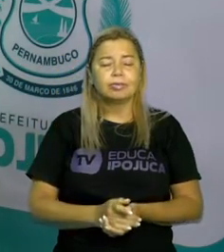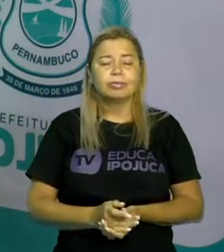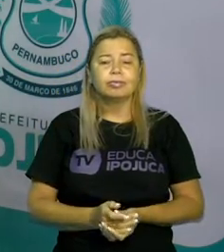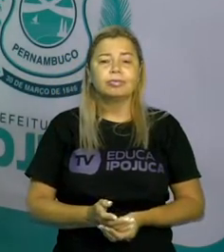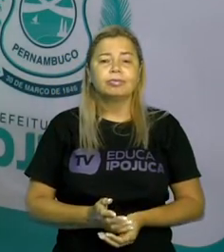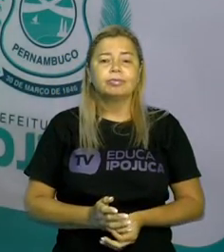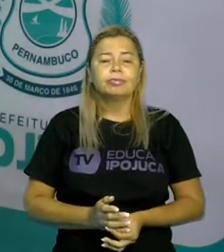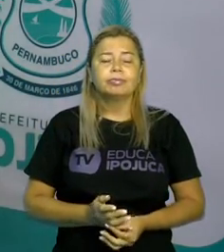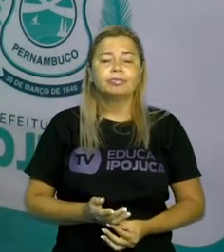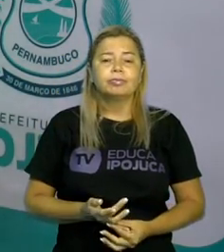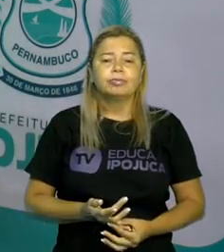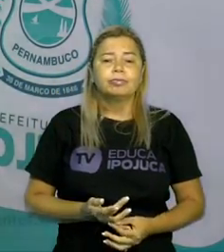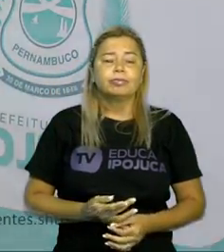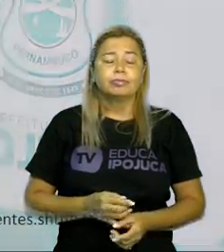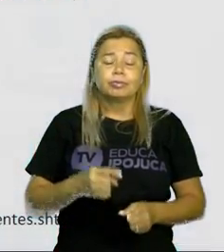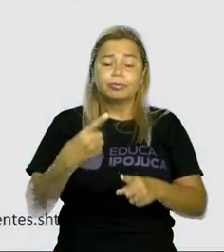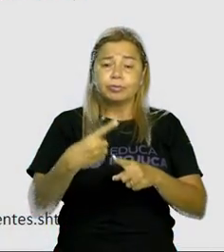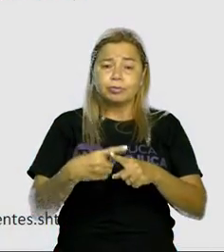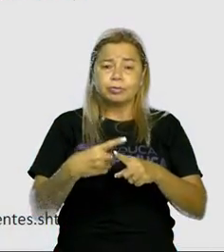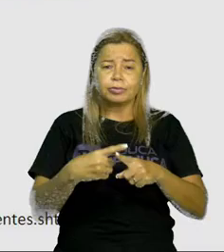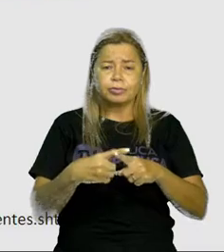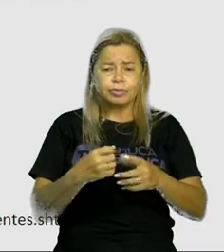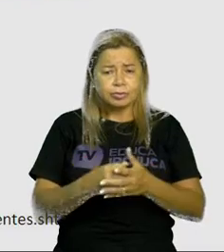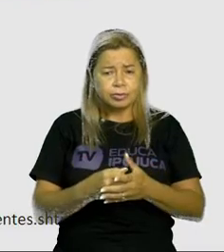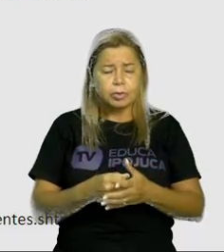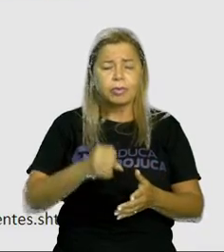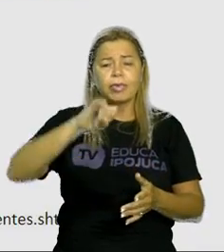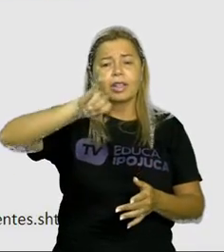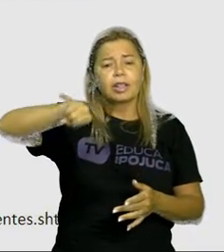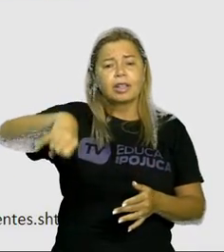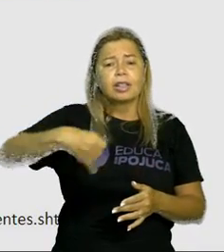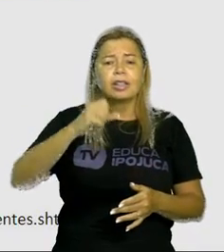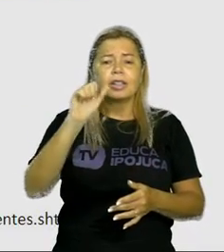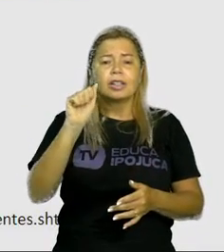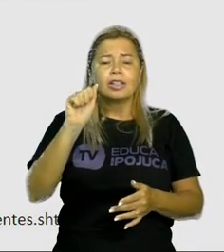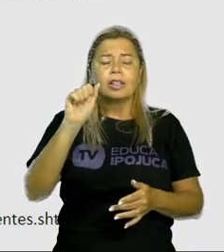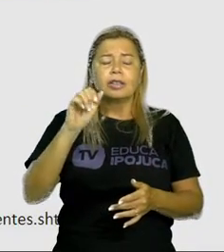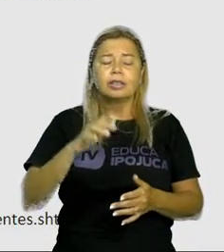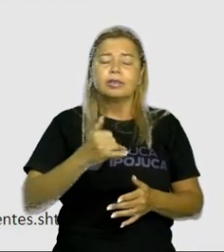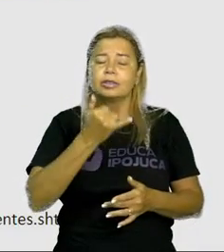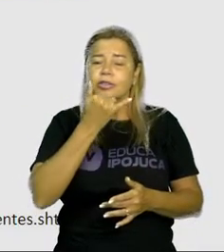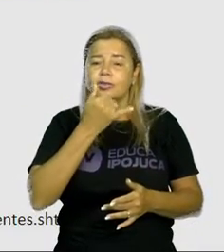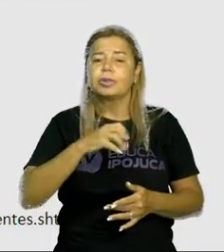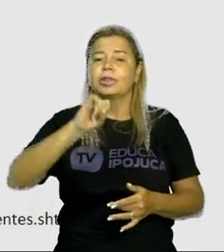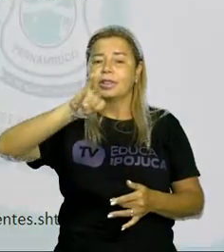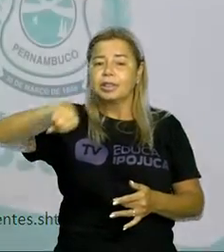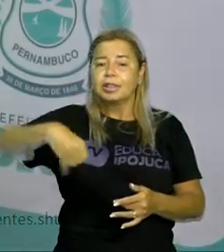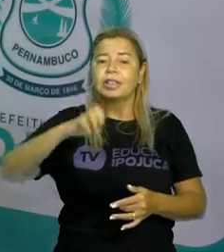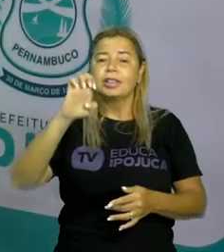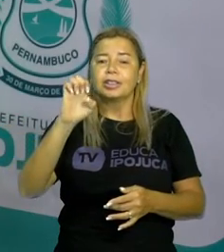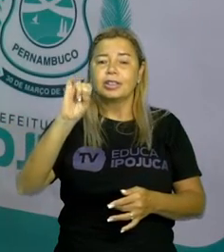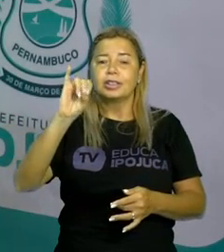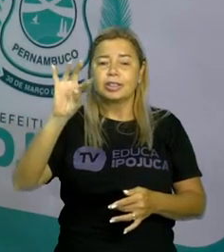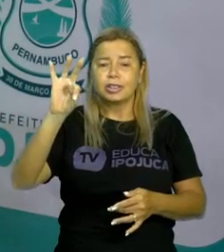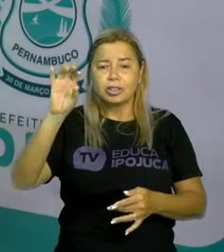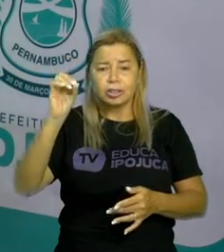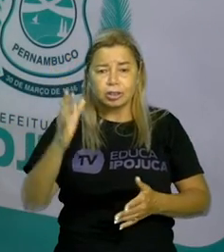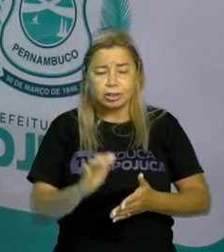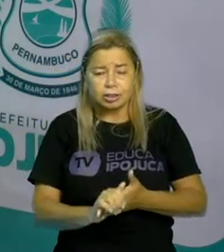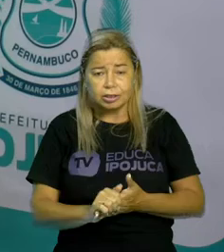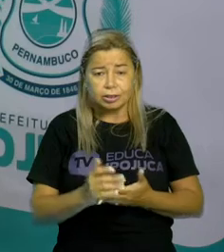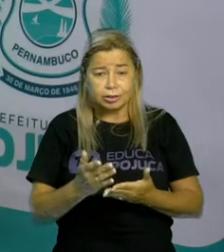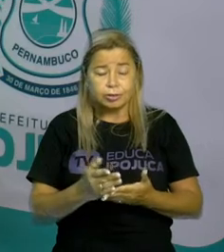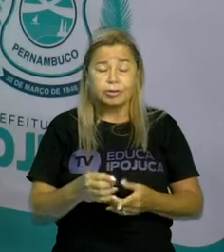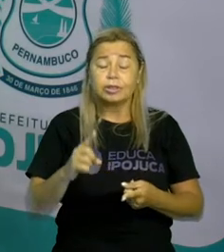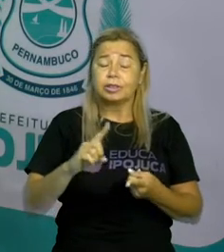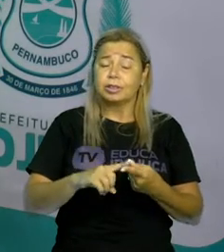Por que jeito é grafado com J e gente é grafado com G? Por quê? Jeito